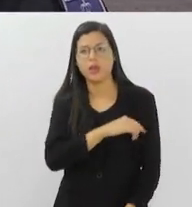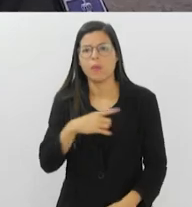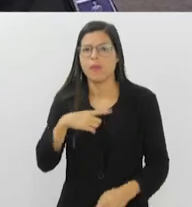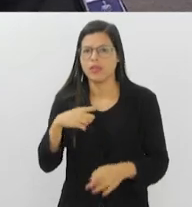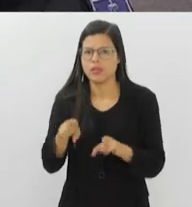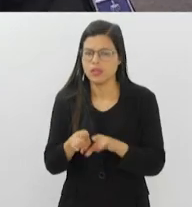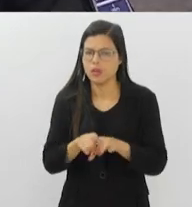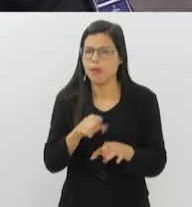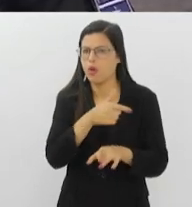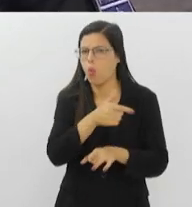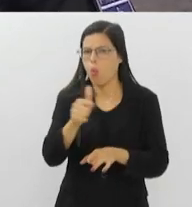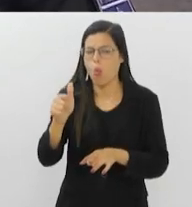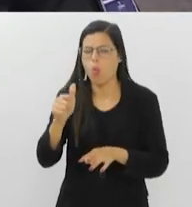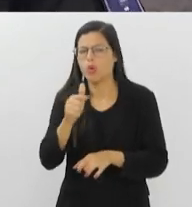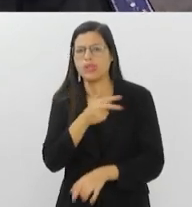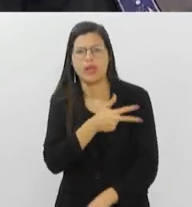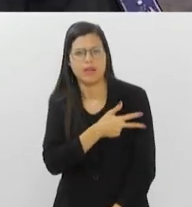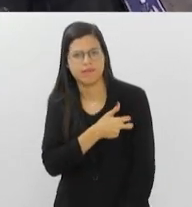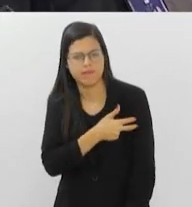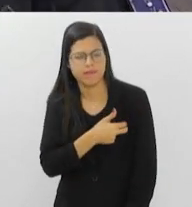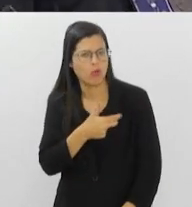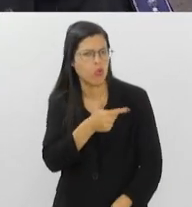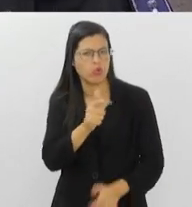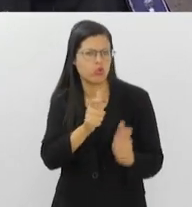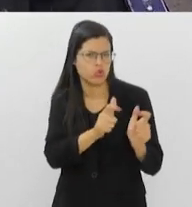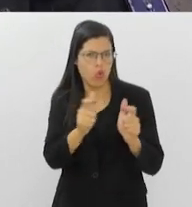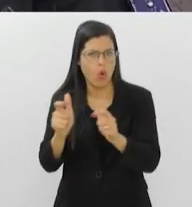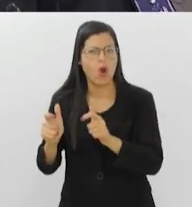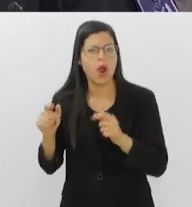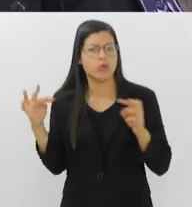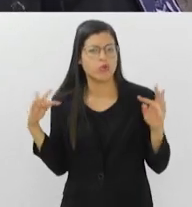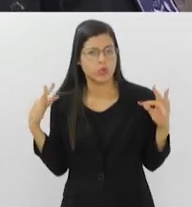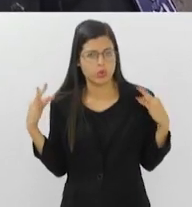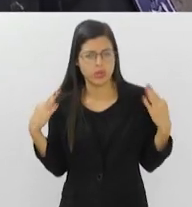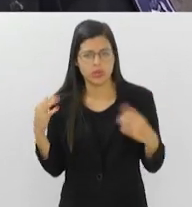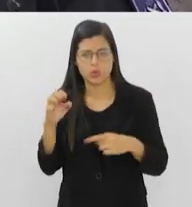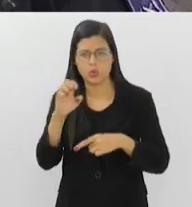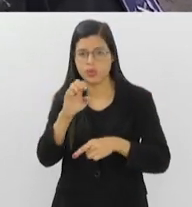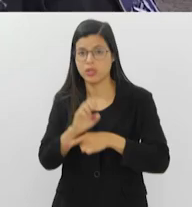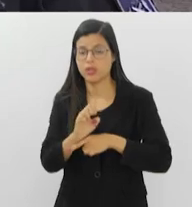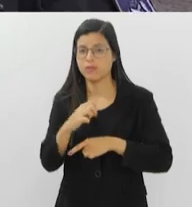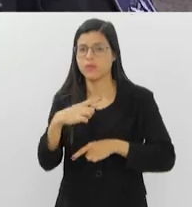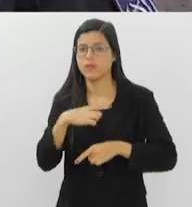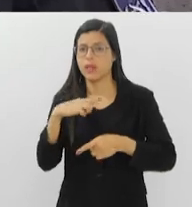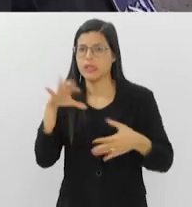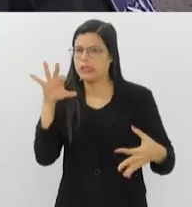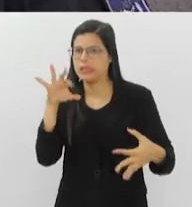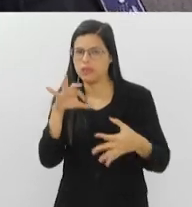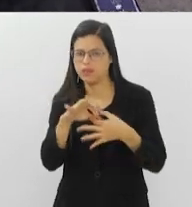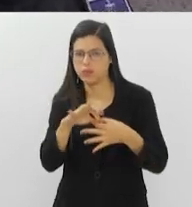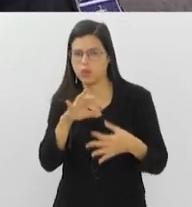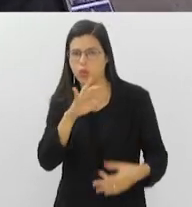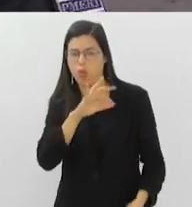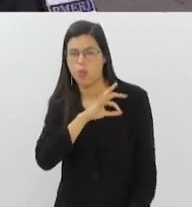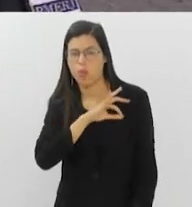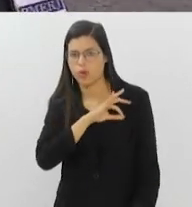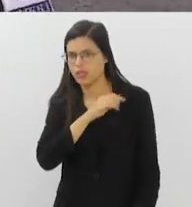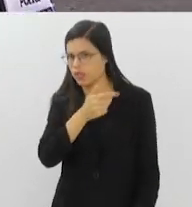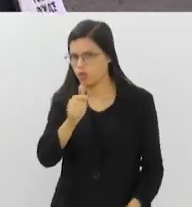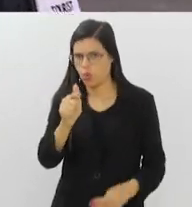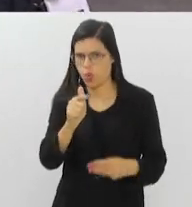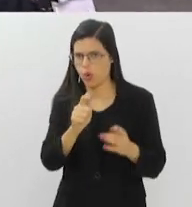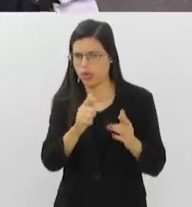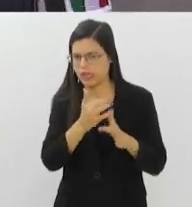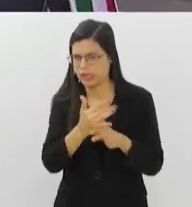dos lagos, em outras cidades que são pontos turísticos do nosso estado. Há também essa ligação com o policiamento de outras cidades?